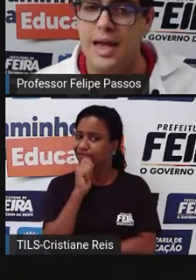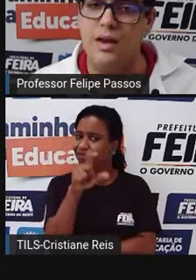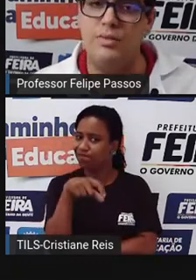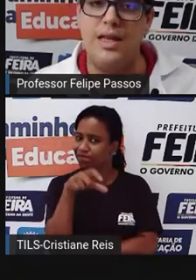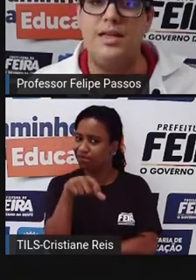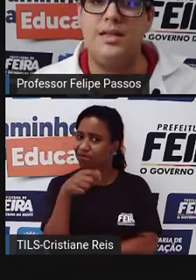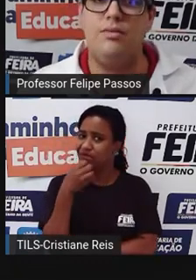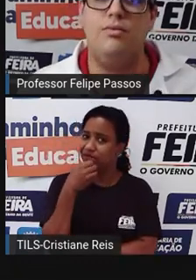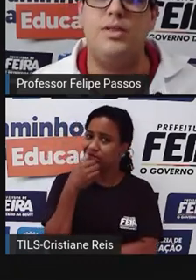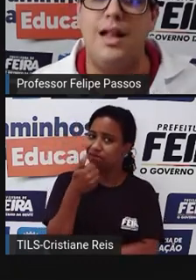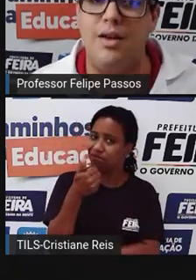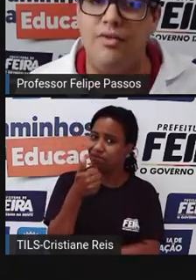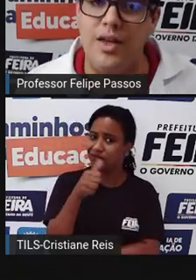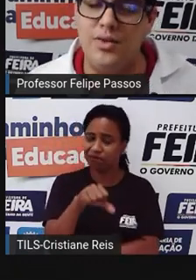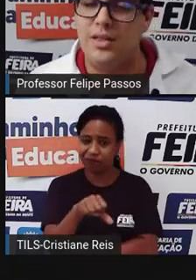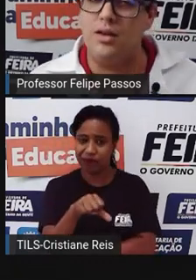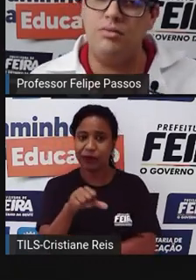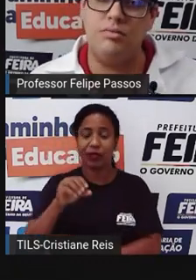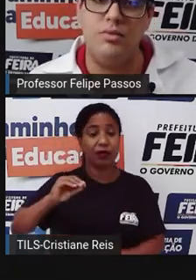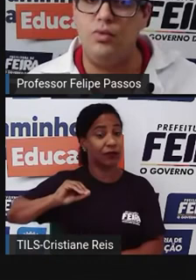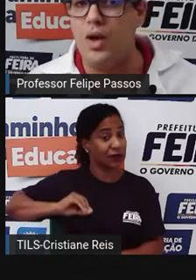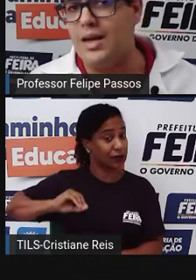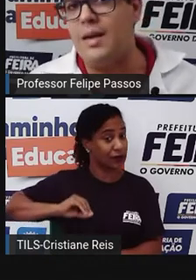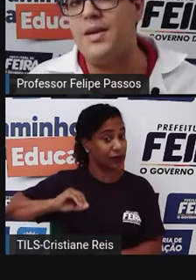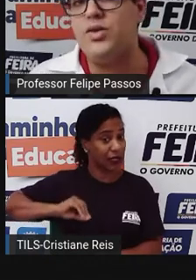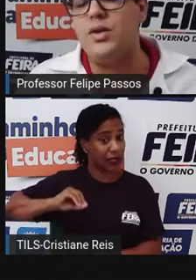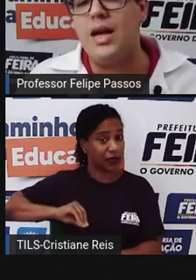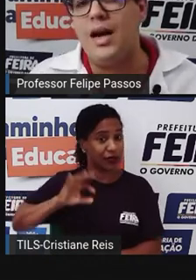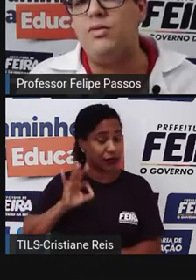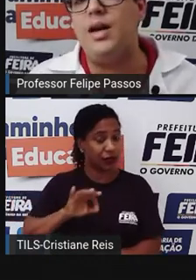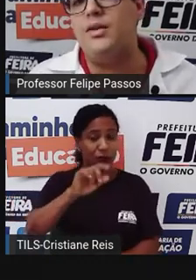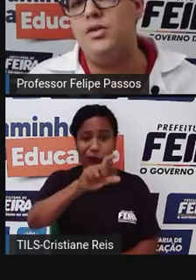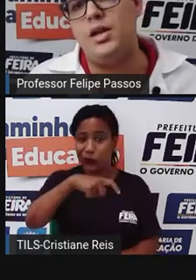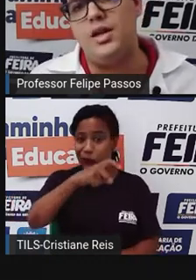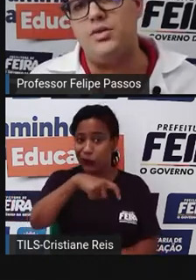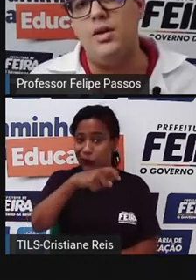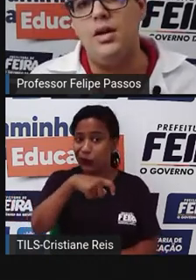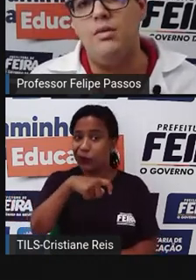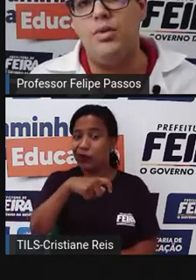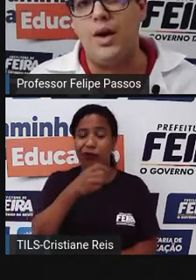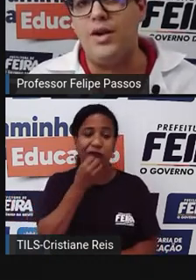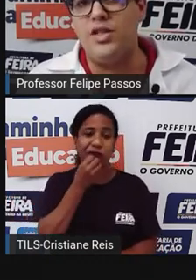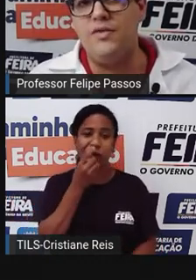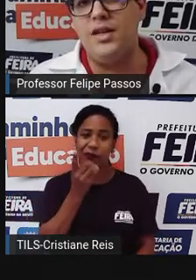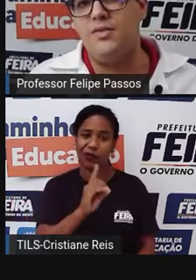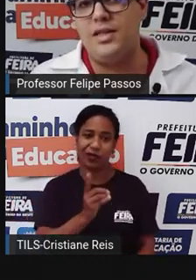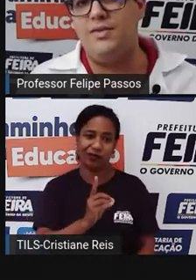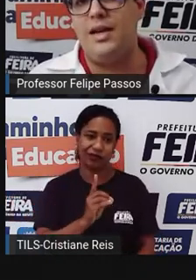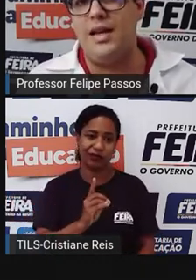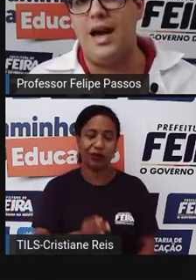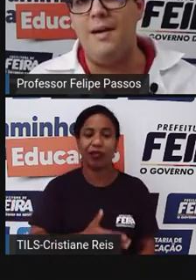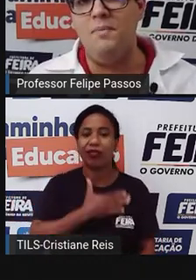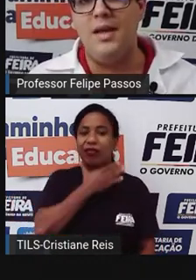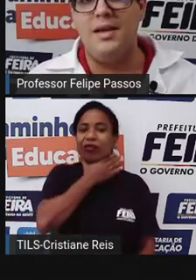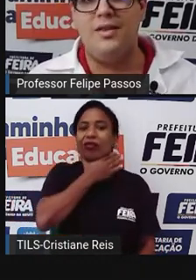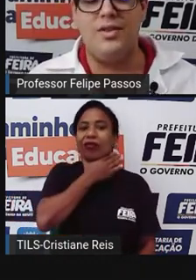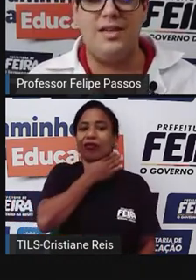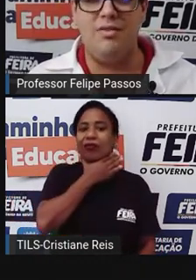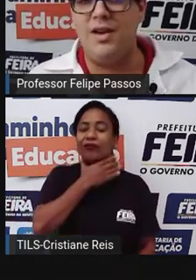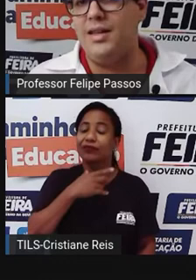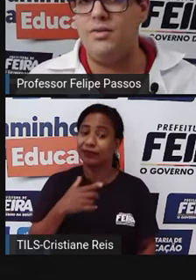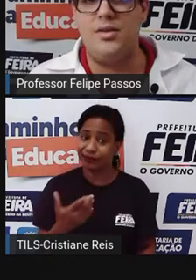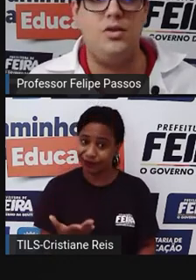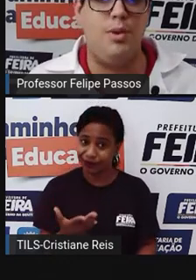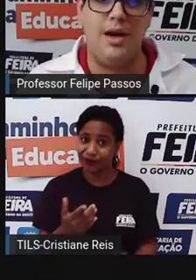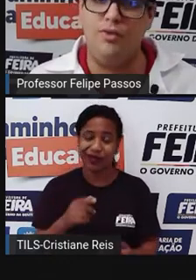né? Quem não tem um salário fixo, então, não era nem para sonhar com cartão de crédito. Porque é uma dívida que você vai criar, que